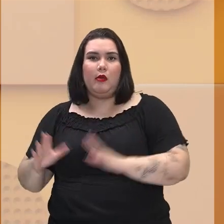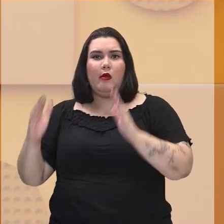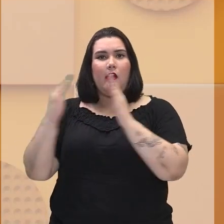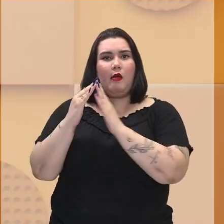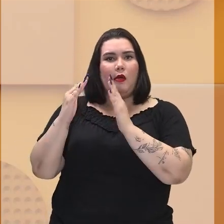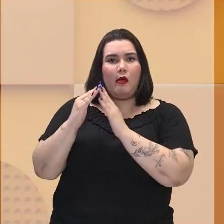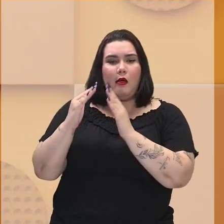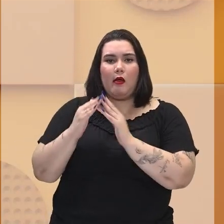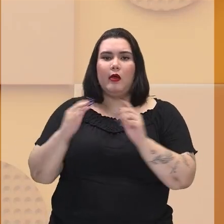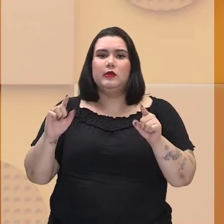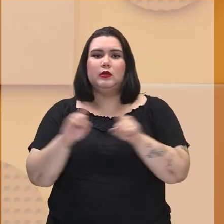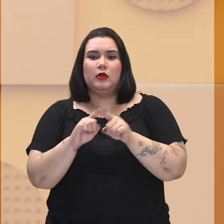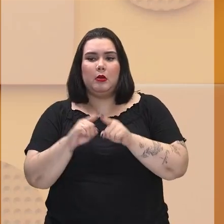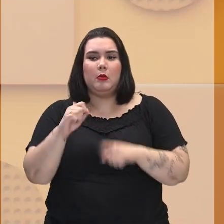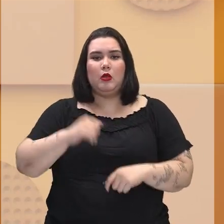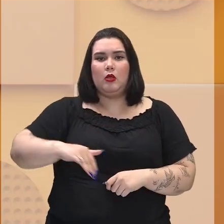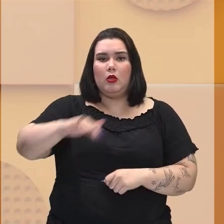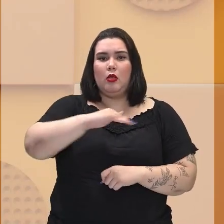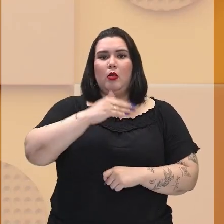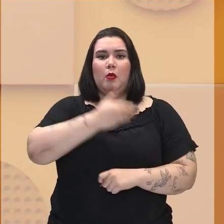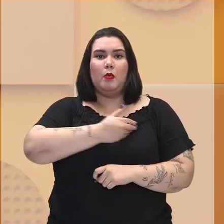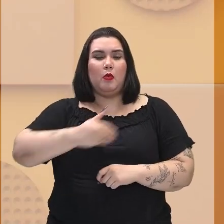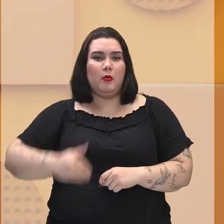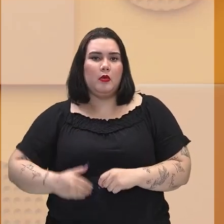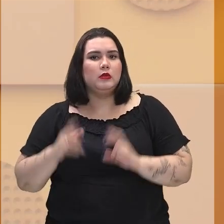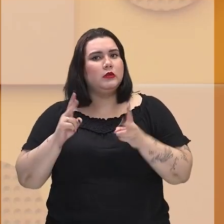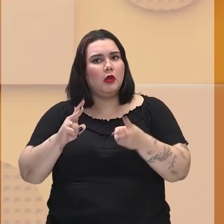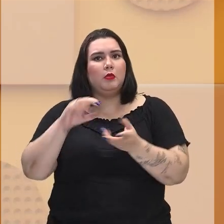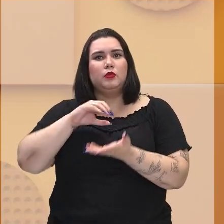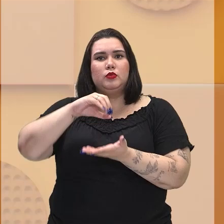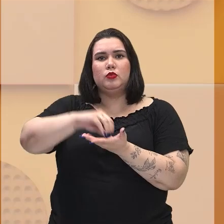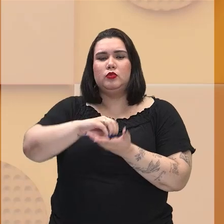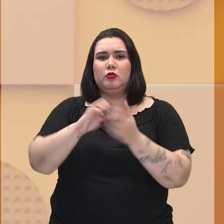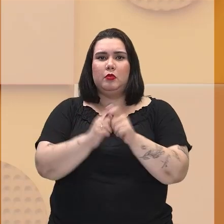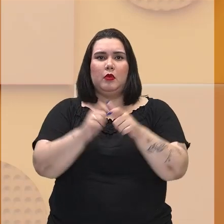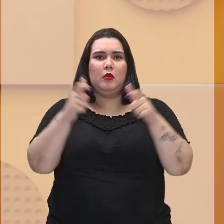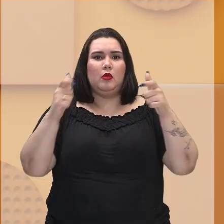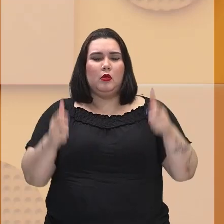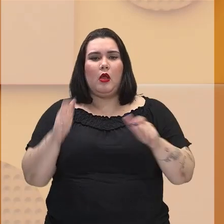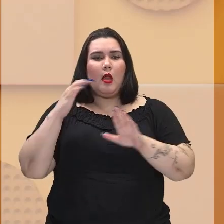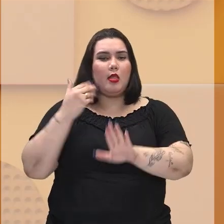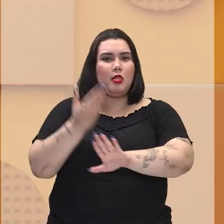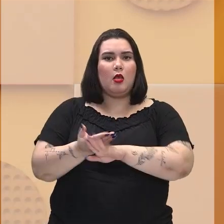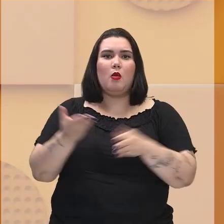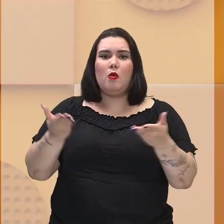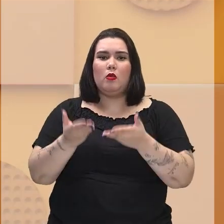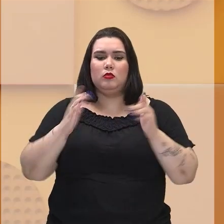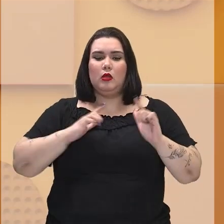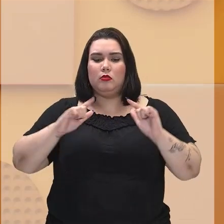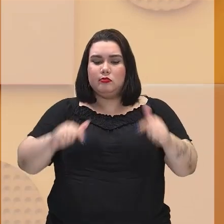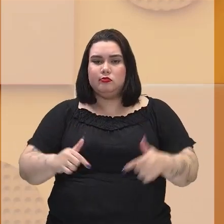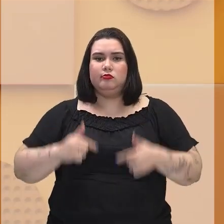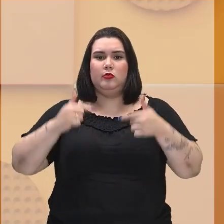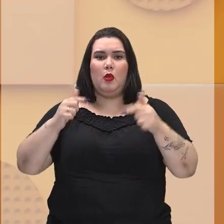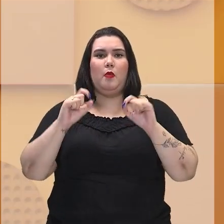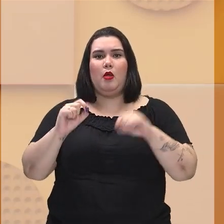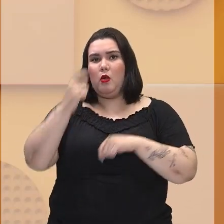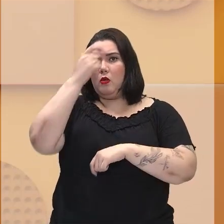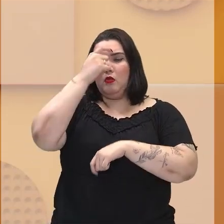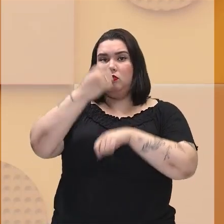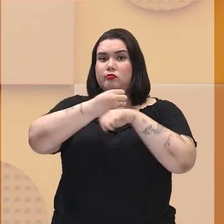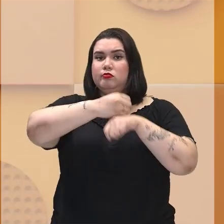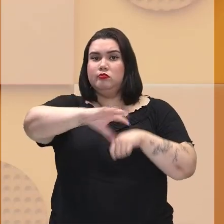públicos, como fazem diversas instituições que estão, por aí hoje, atuando nessa questão de conscientização